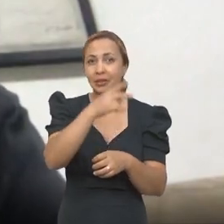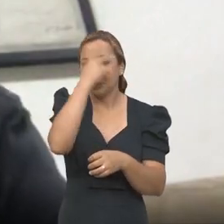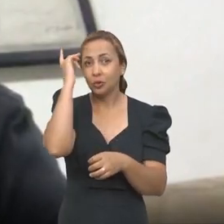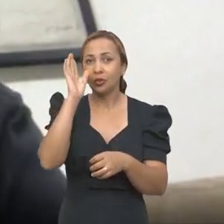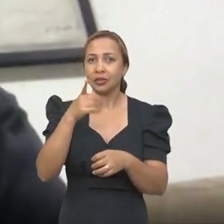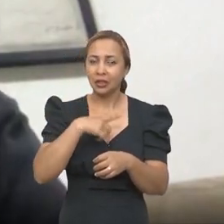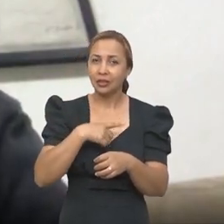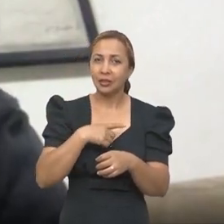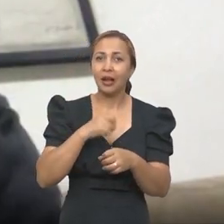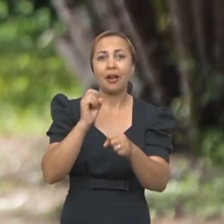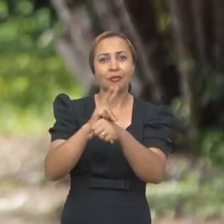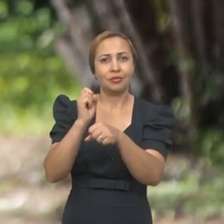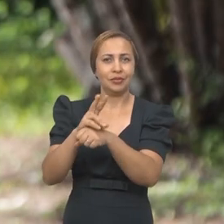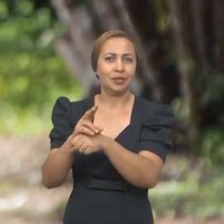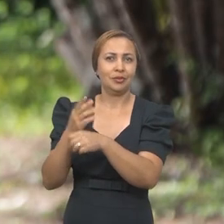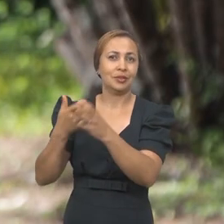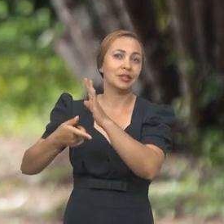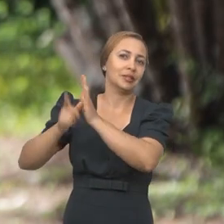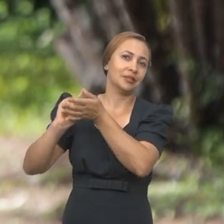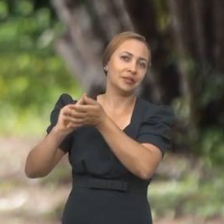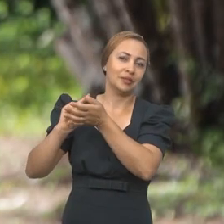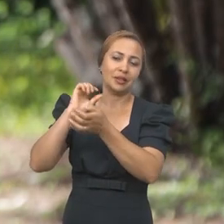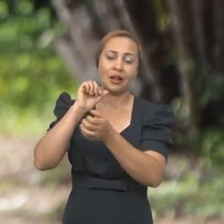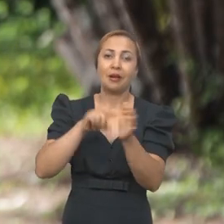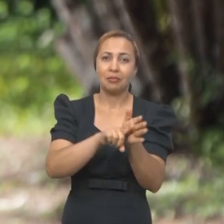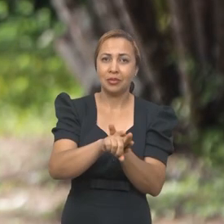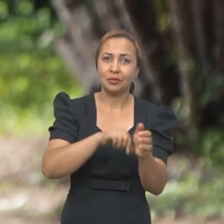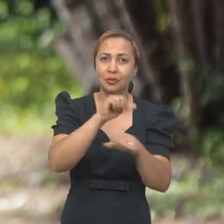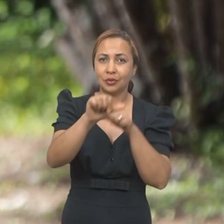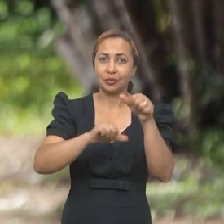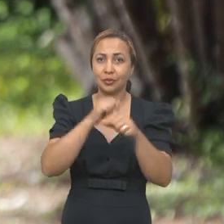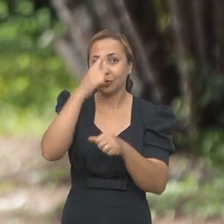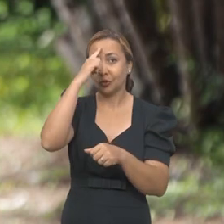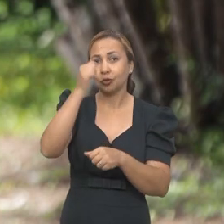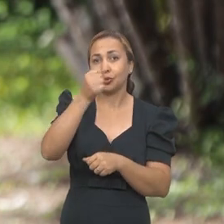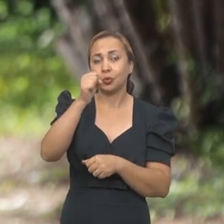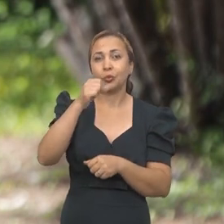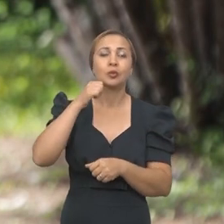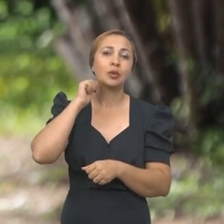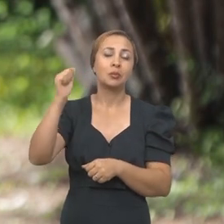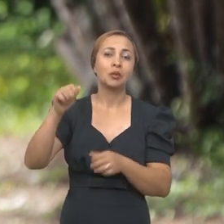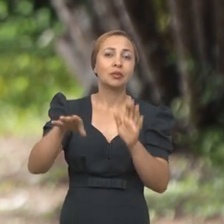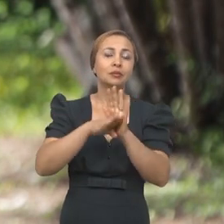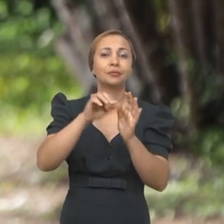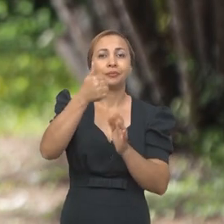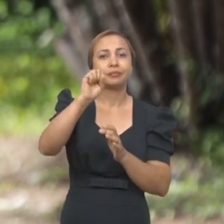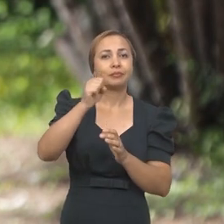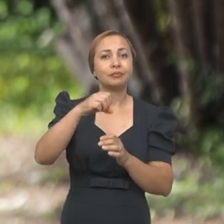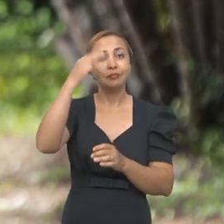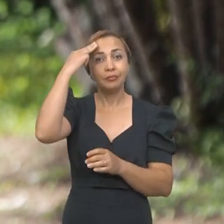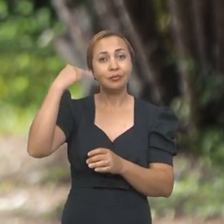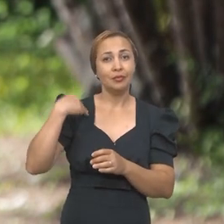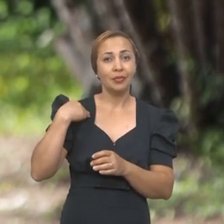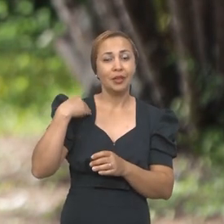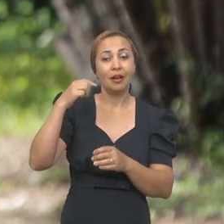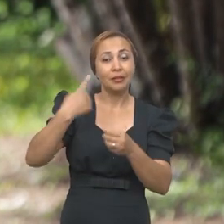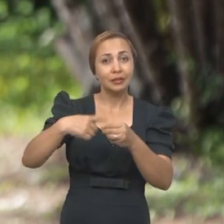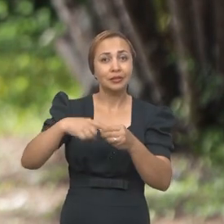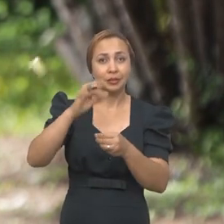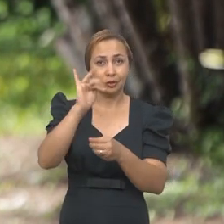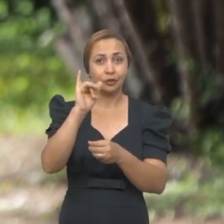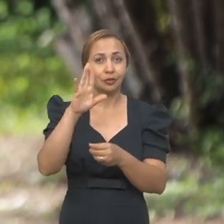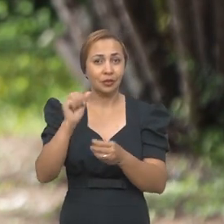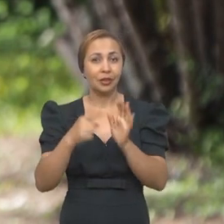indivíduo já teve o vírus. A pesquisa foi desenvolvida no período de 8 de abril a 18 de maio, aqui em Feira de